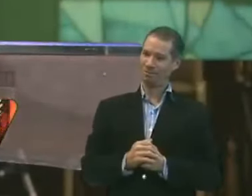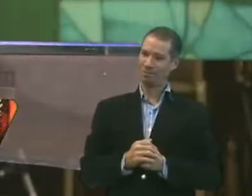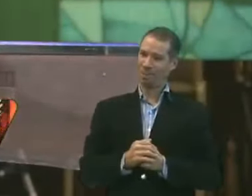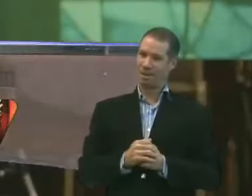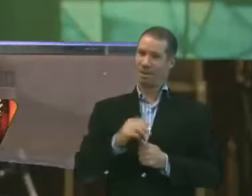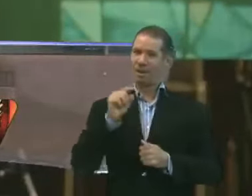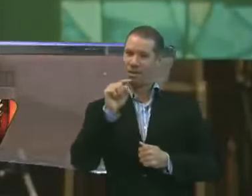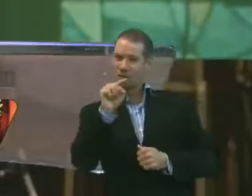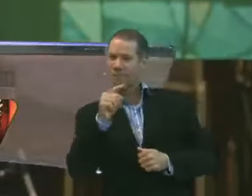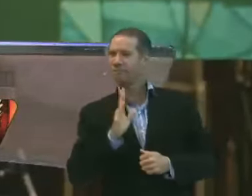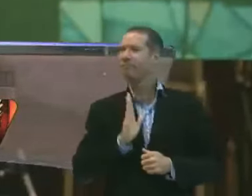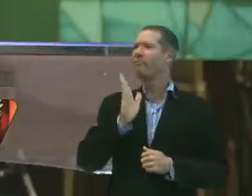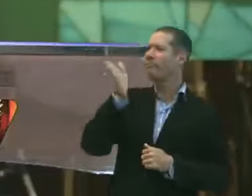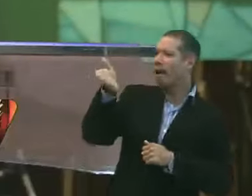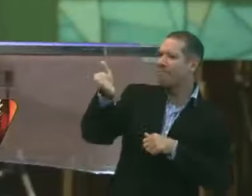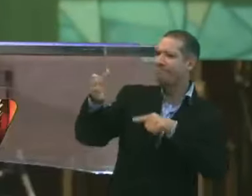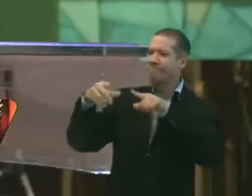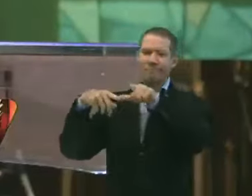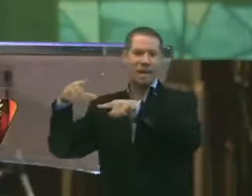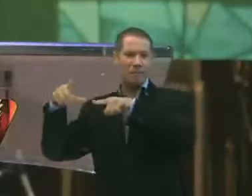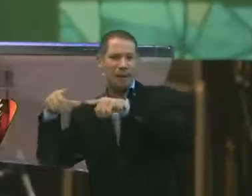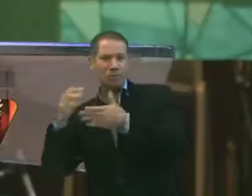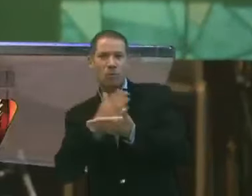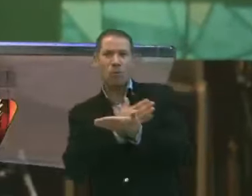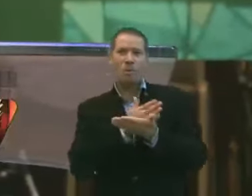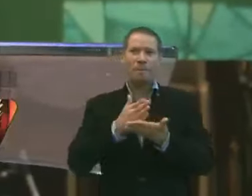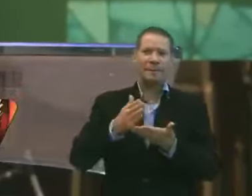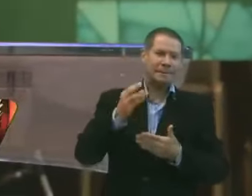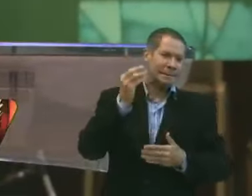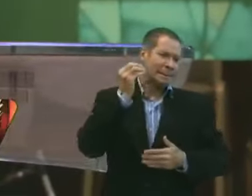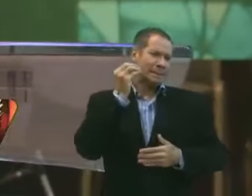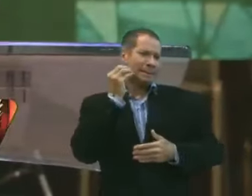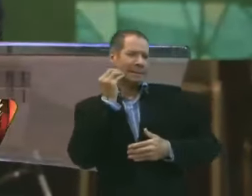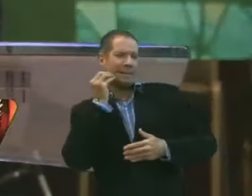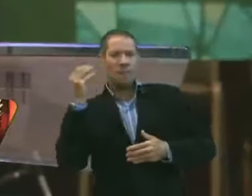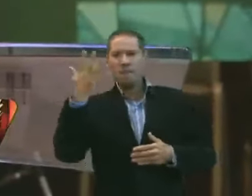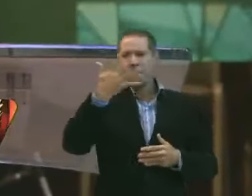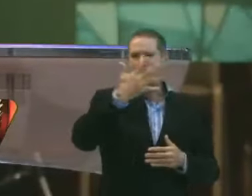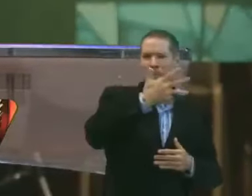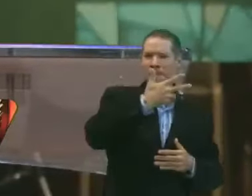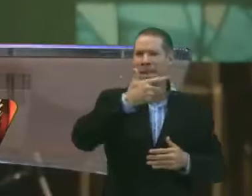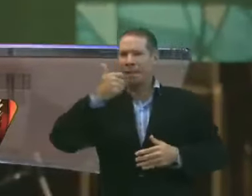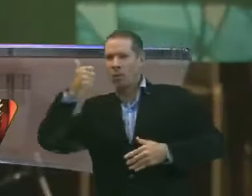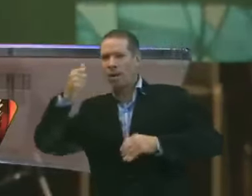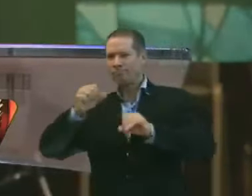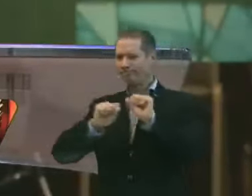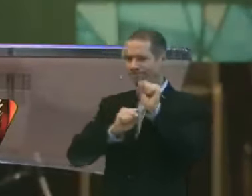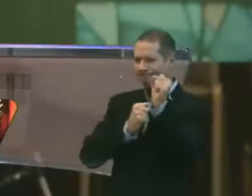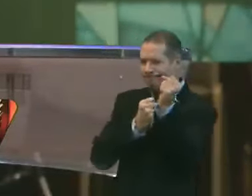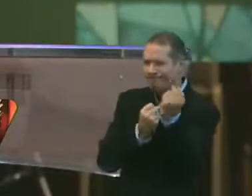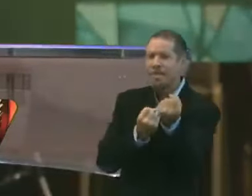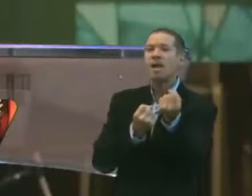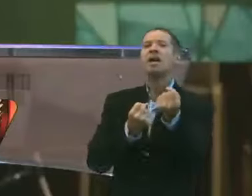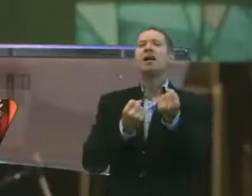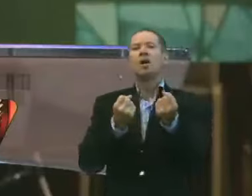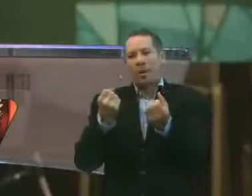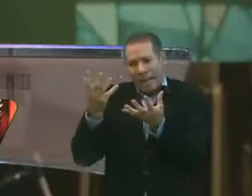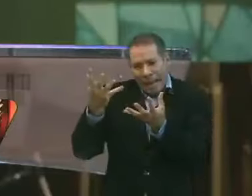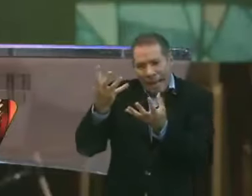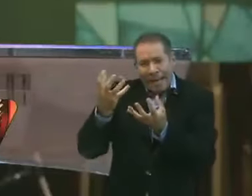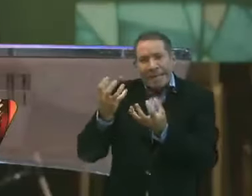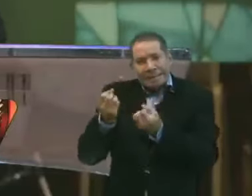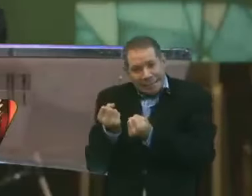Aí você vai para o trabalho. Você começa a tentar fazer o melhor que você pode. Para de certa forma ser